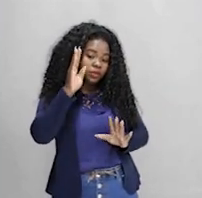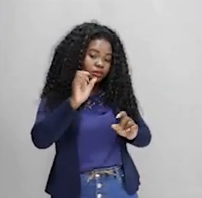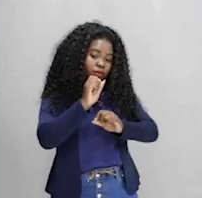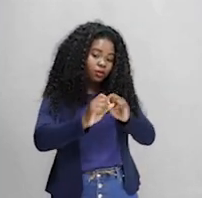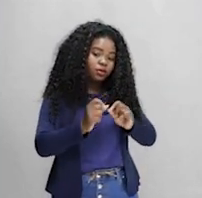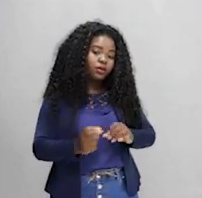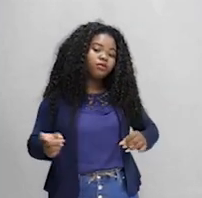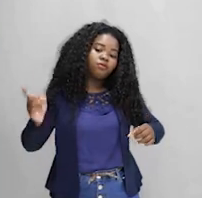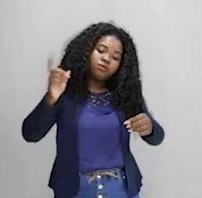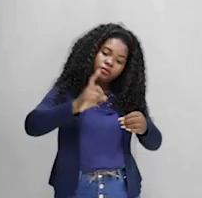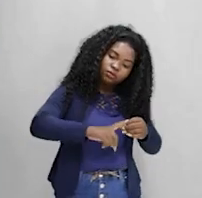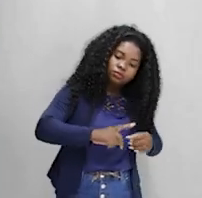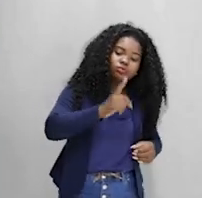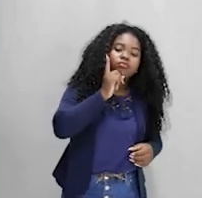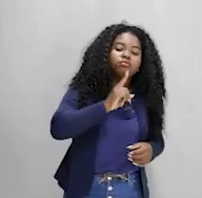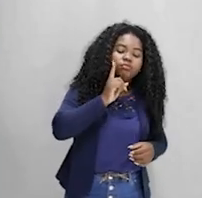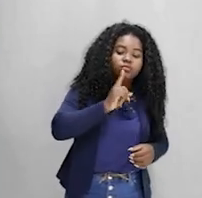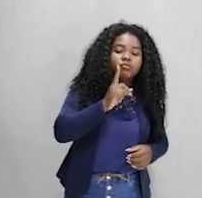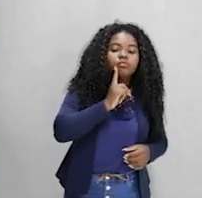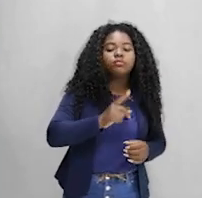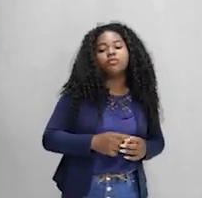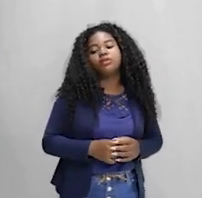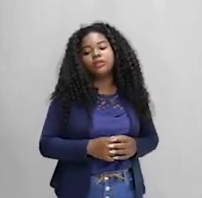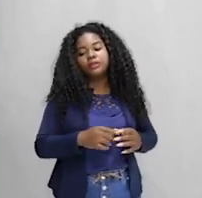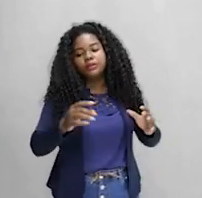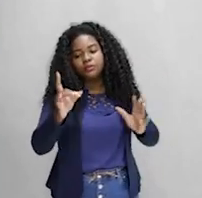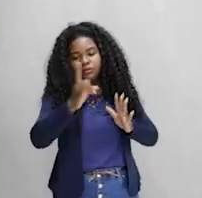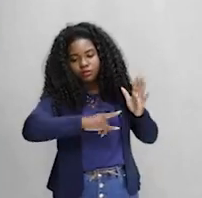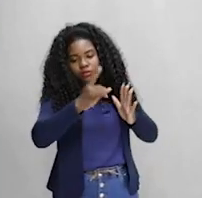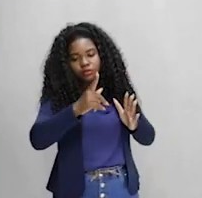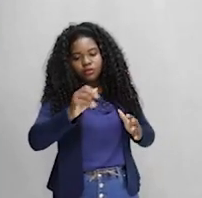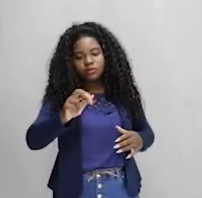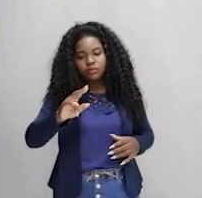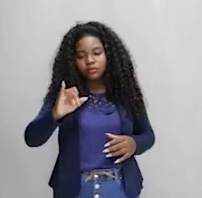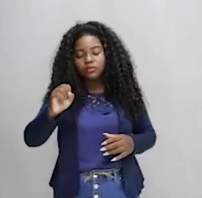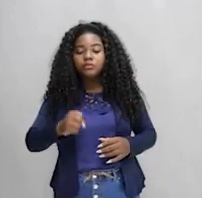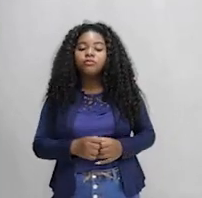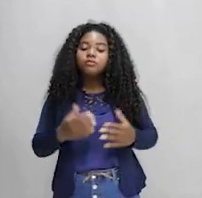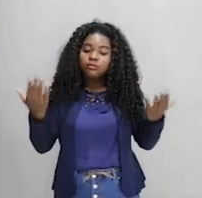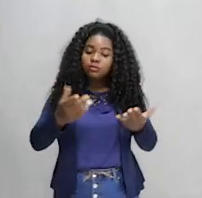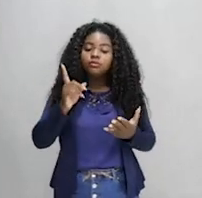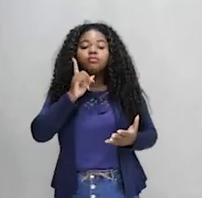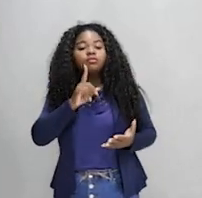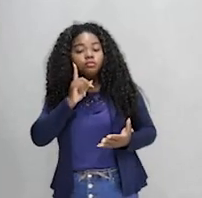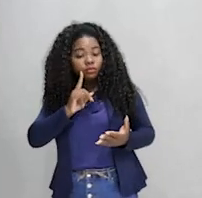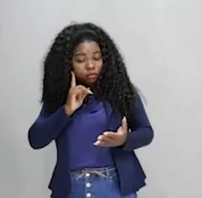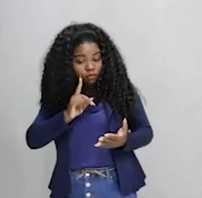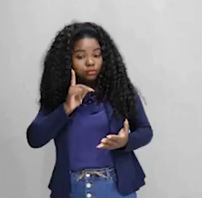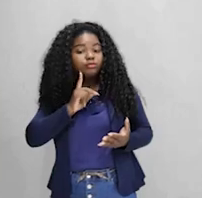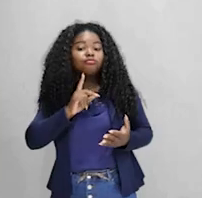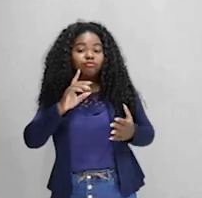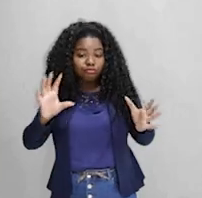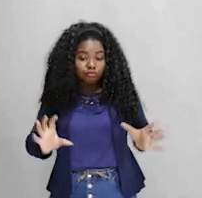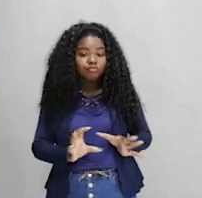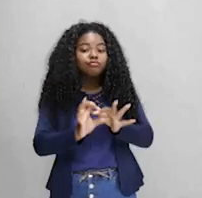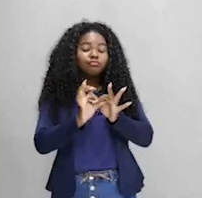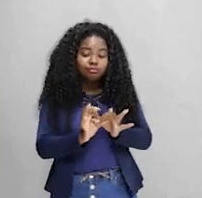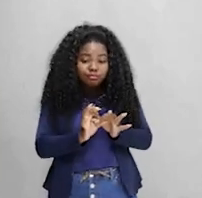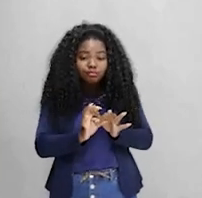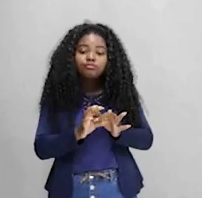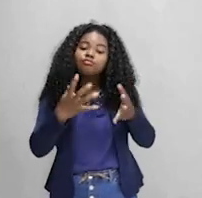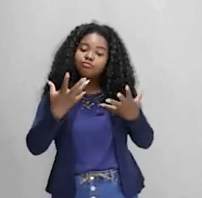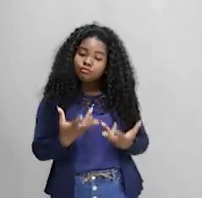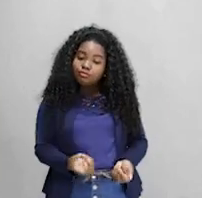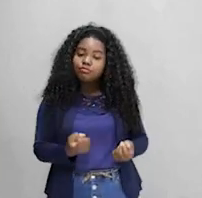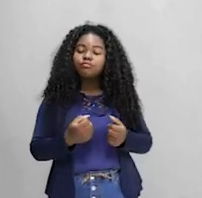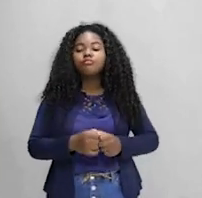retornar os Estados Unidos ao Acordo de Paris e assim foi feito, tá, galera? Então, hoje os Estados Unidos integram novamente o Acordo de Paris